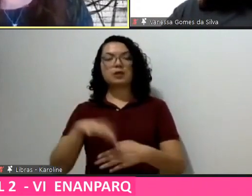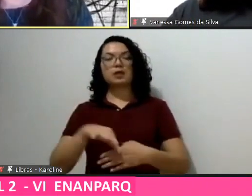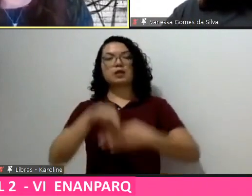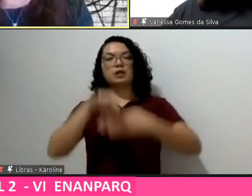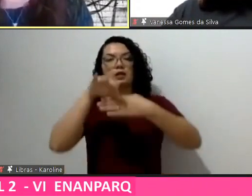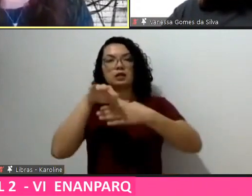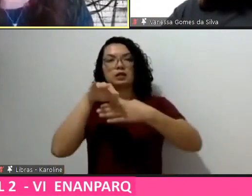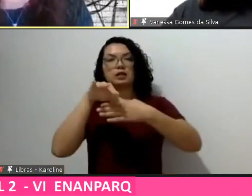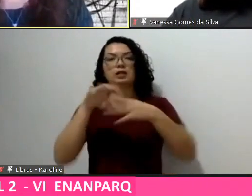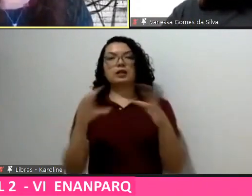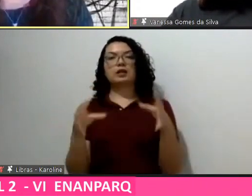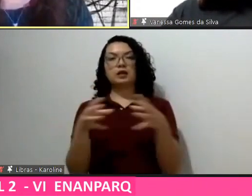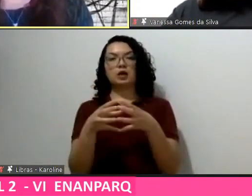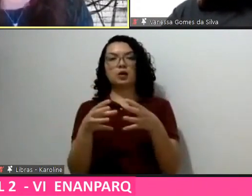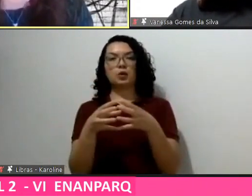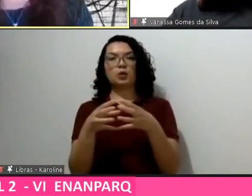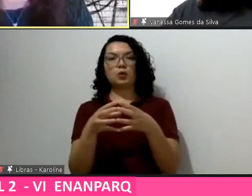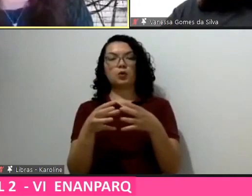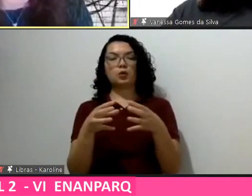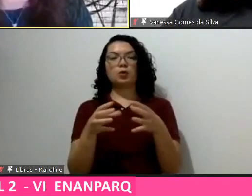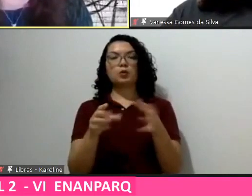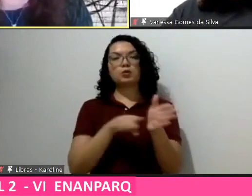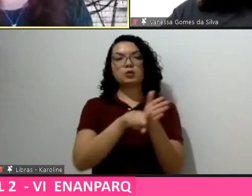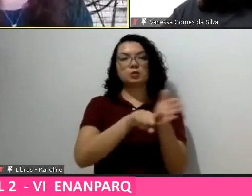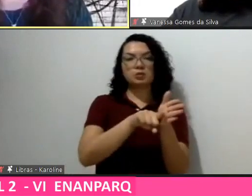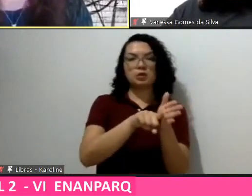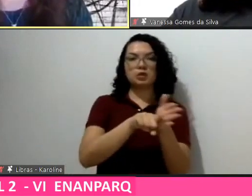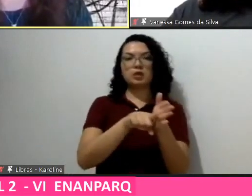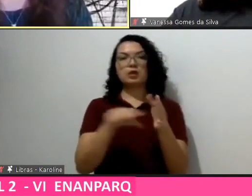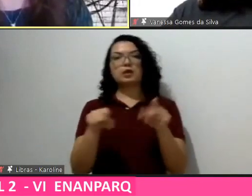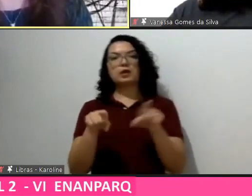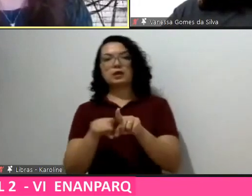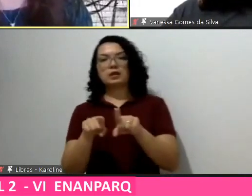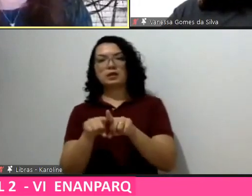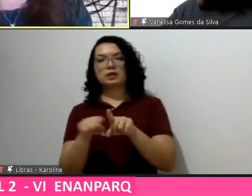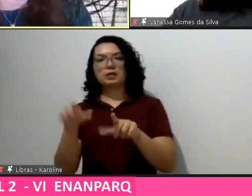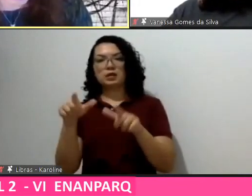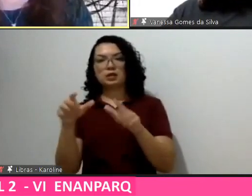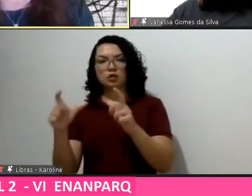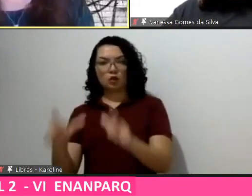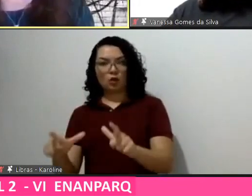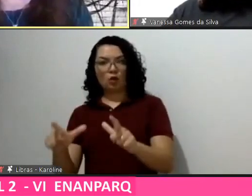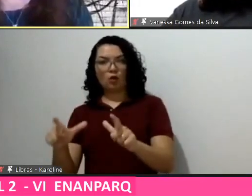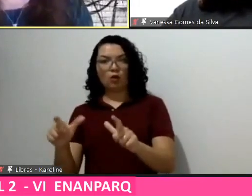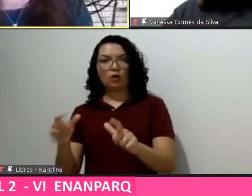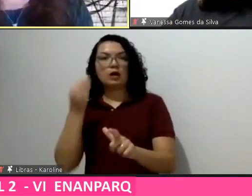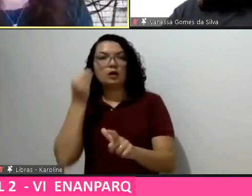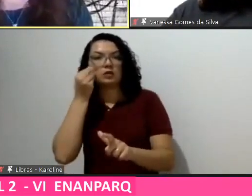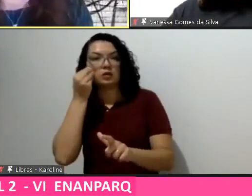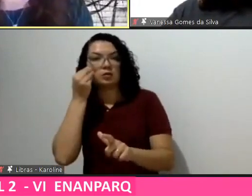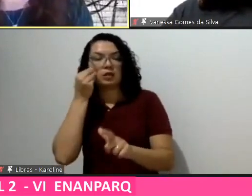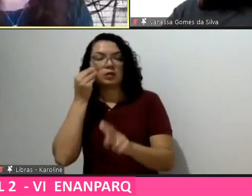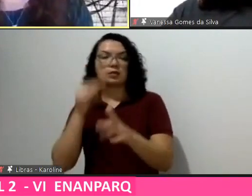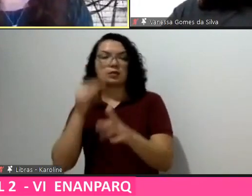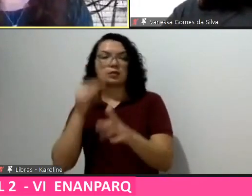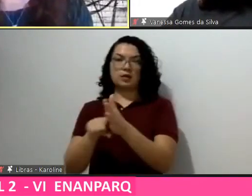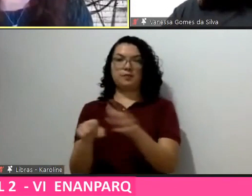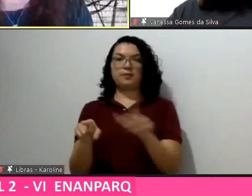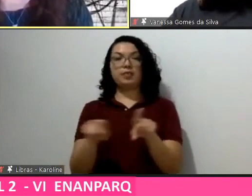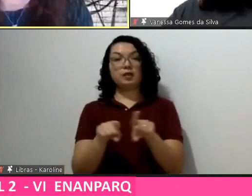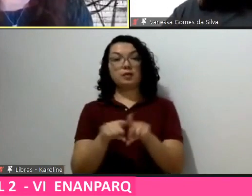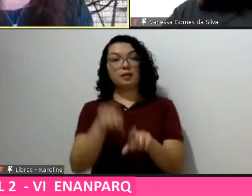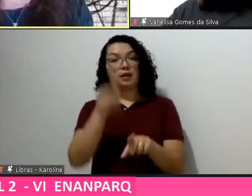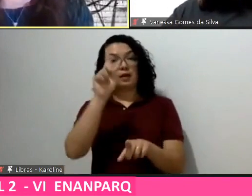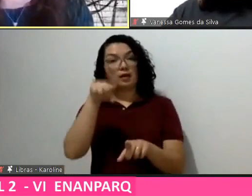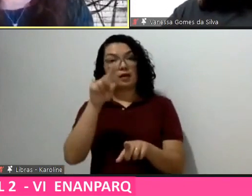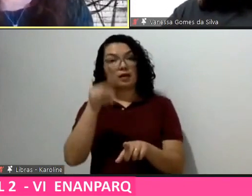e o grupo de pesquisa CNPq Qualidade e Sustentabilidade do Ambiente Construído. É conselheira fundadora